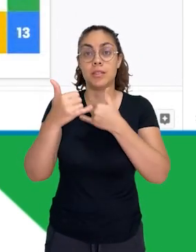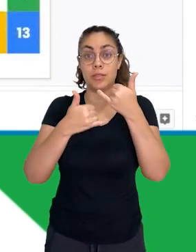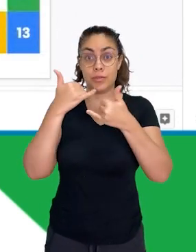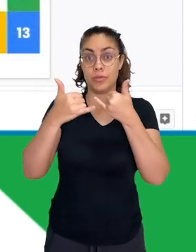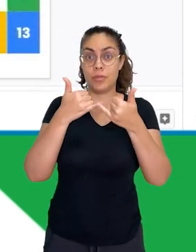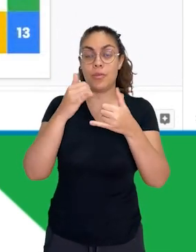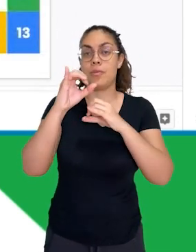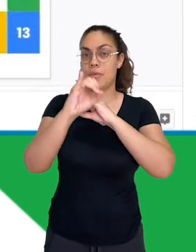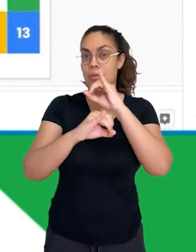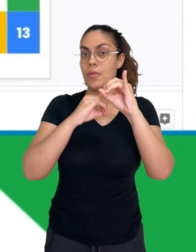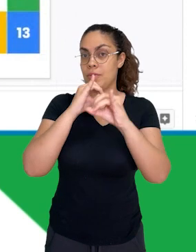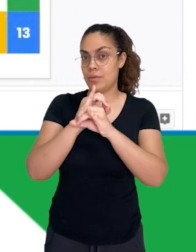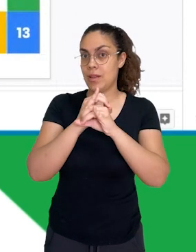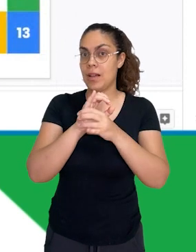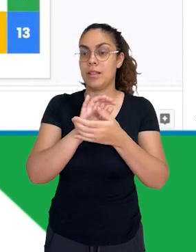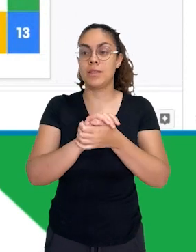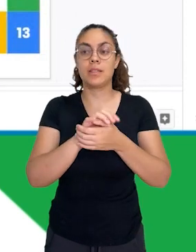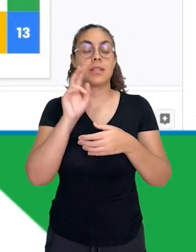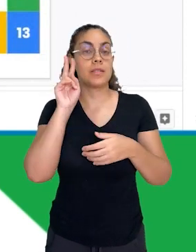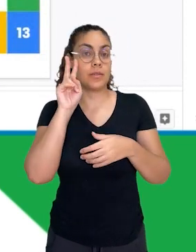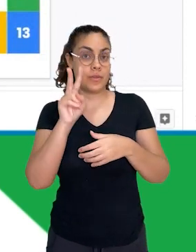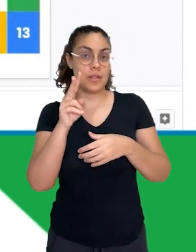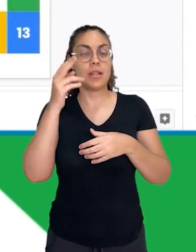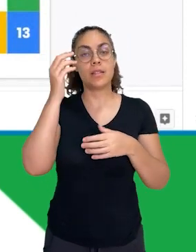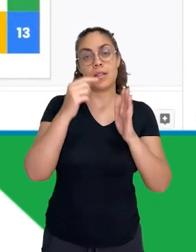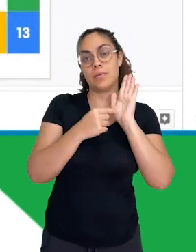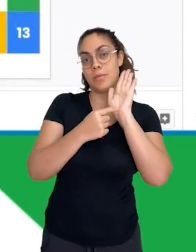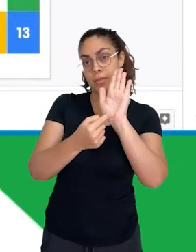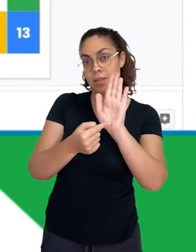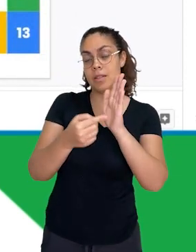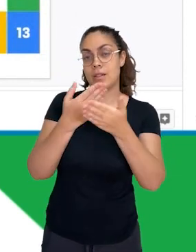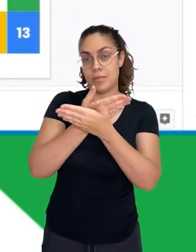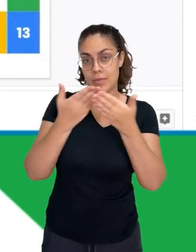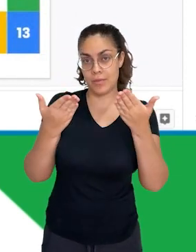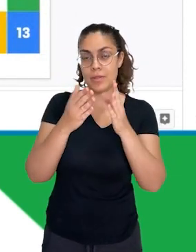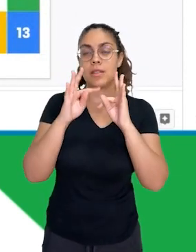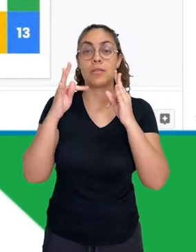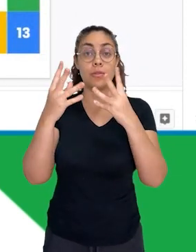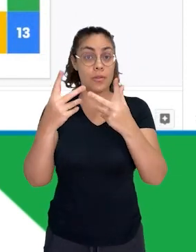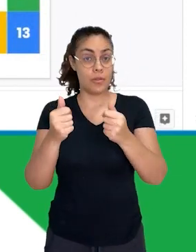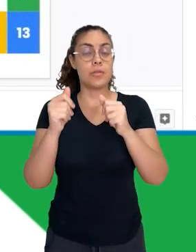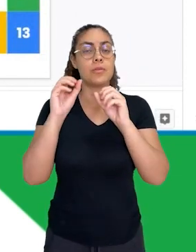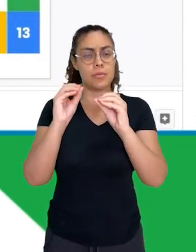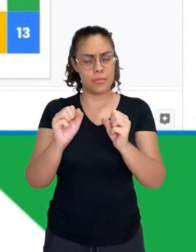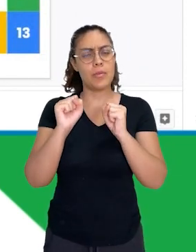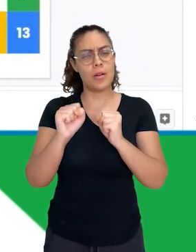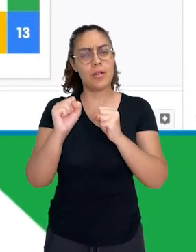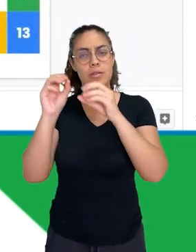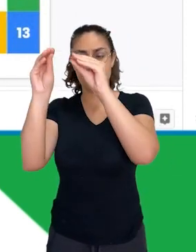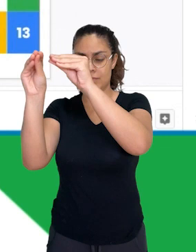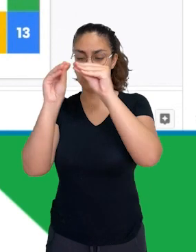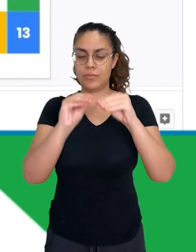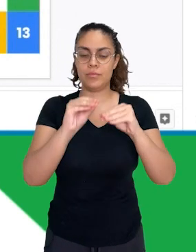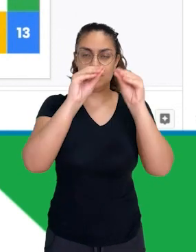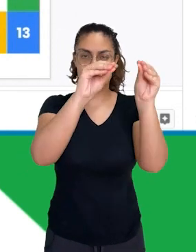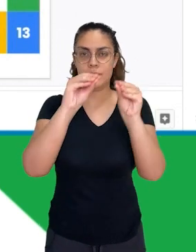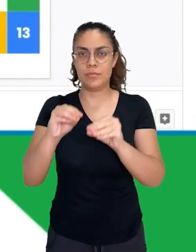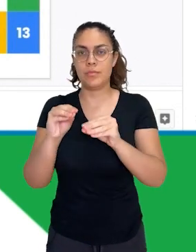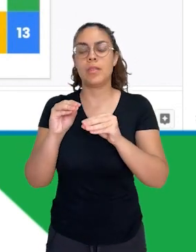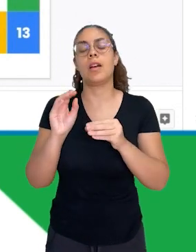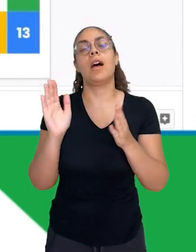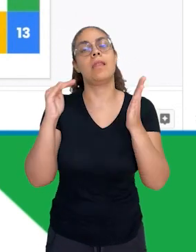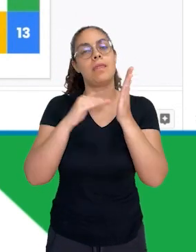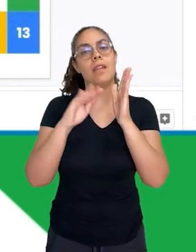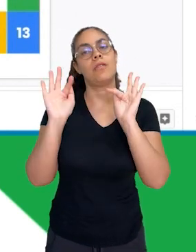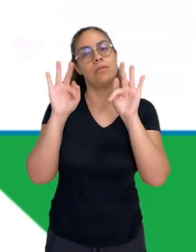de jogo, né? Online, que eu estou visualizando, mostrando para vocês agora, todas as peças poderão se movimentar até o final do jogo, tá?